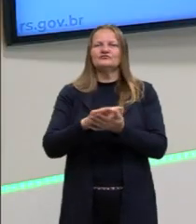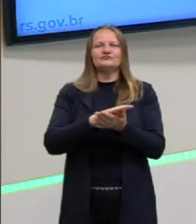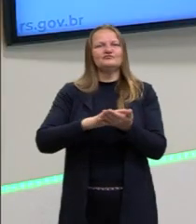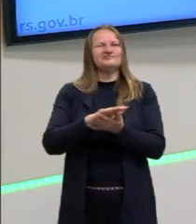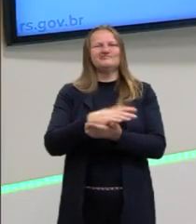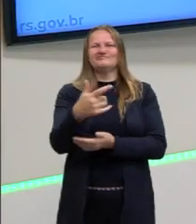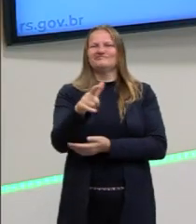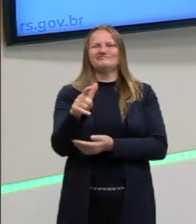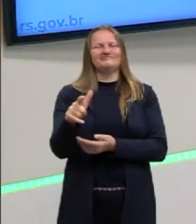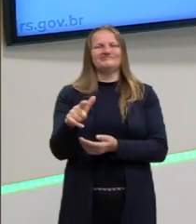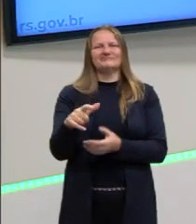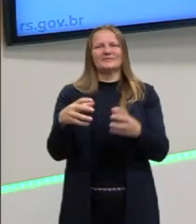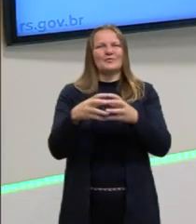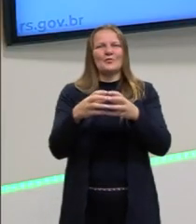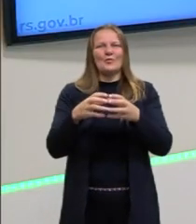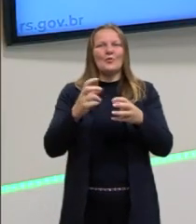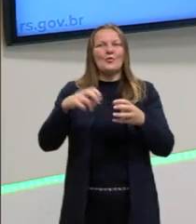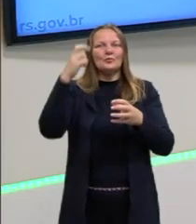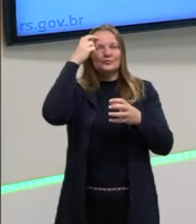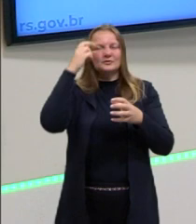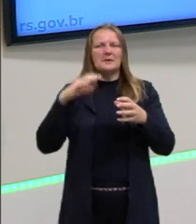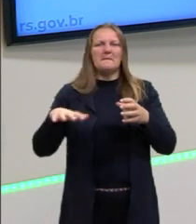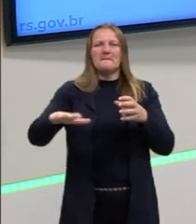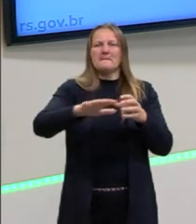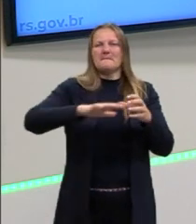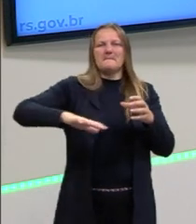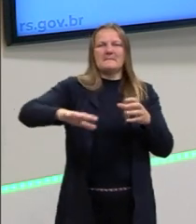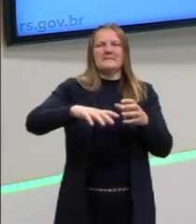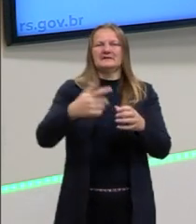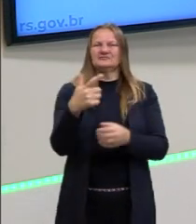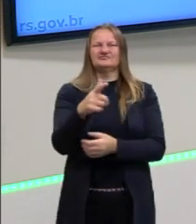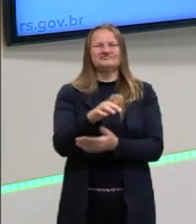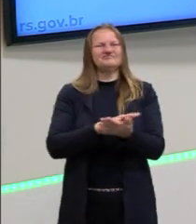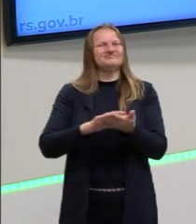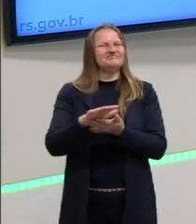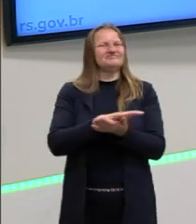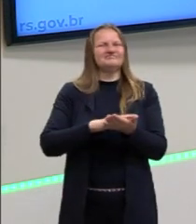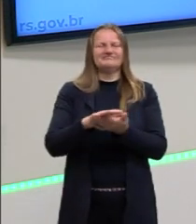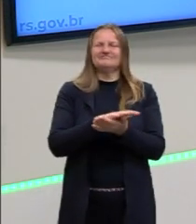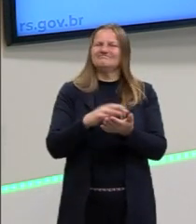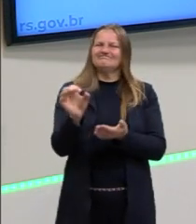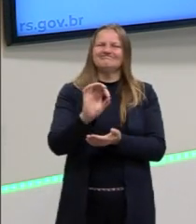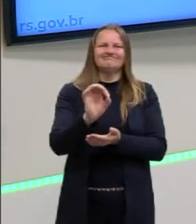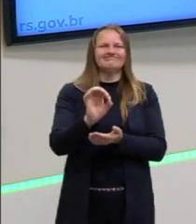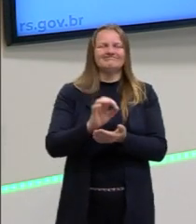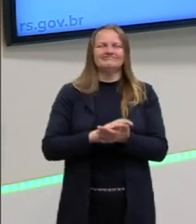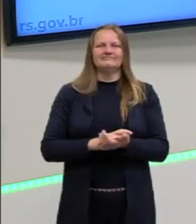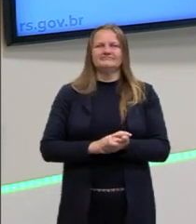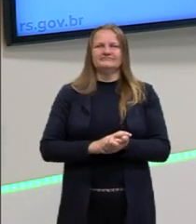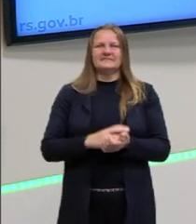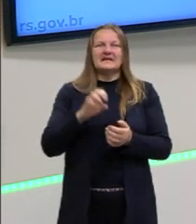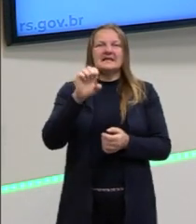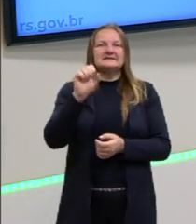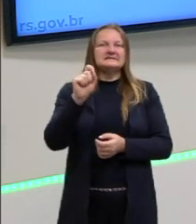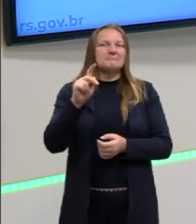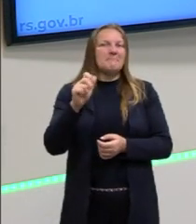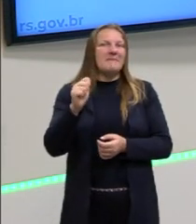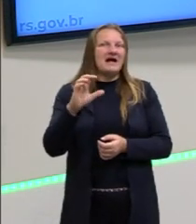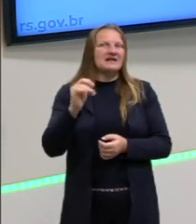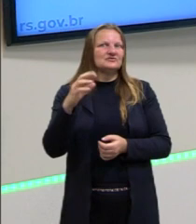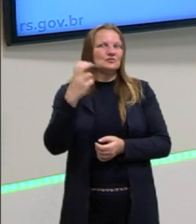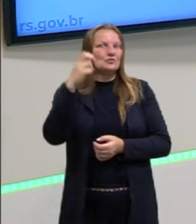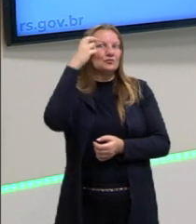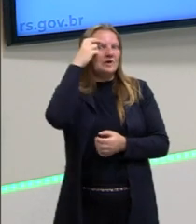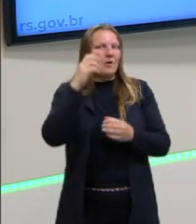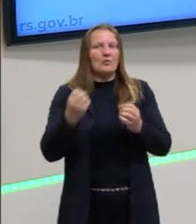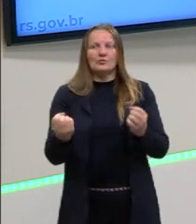espaço na cultura de massa, o crítico diferente, vai ter muito, praticamente não vai ter espaço na cultura de massa, então geralmente é sempre o mais do